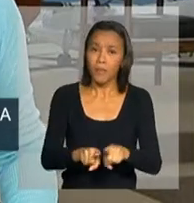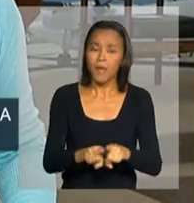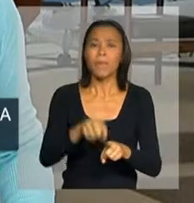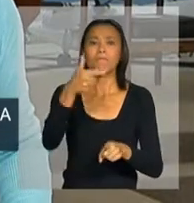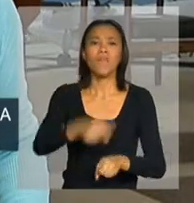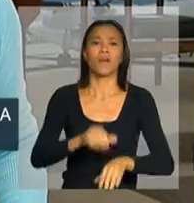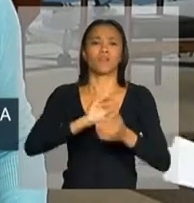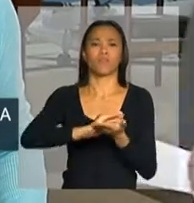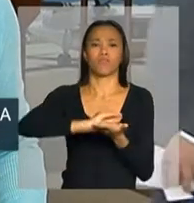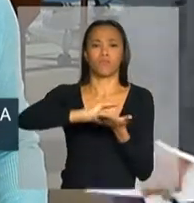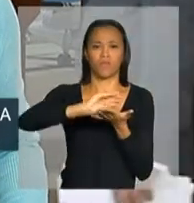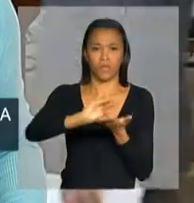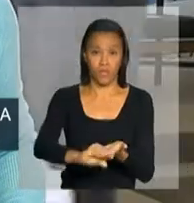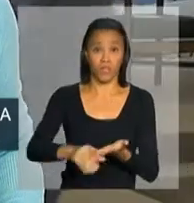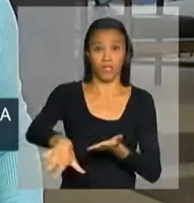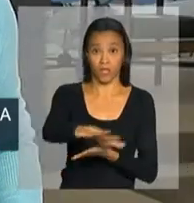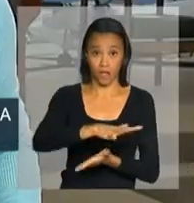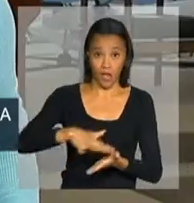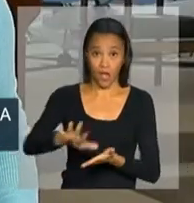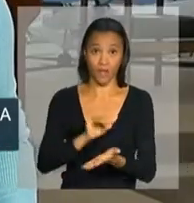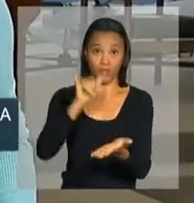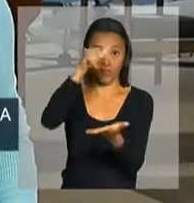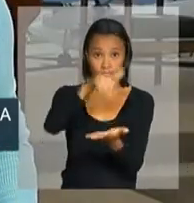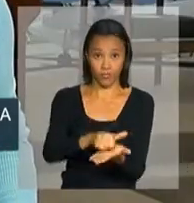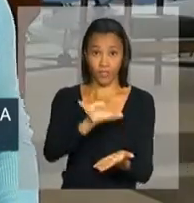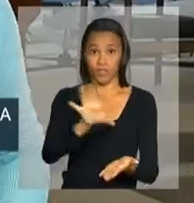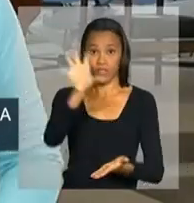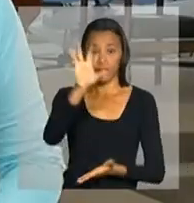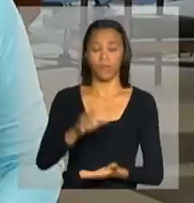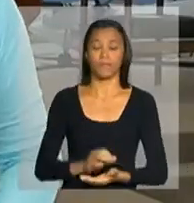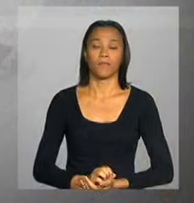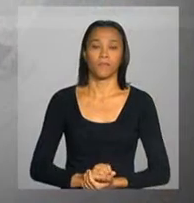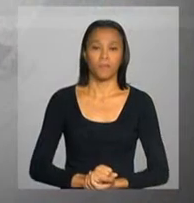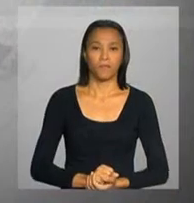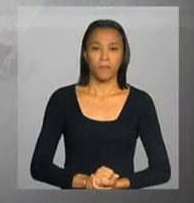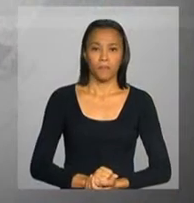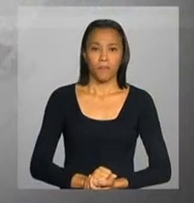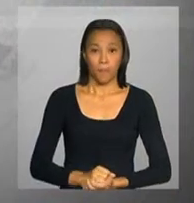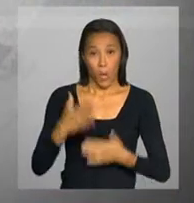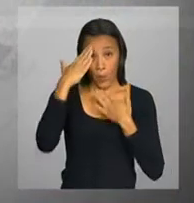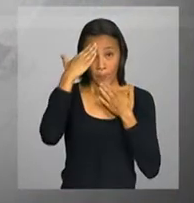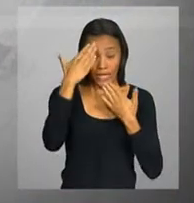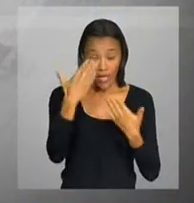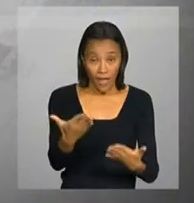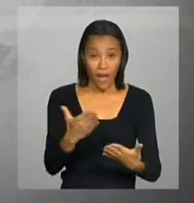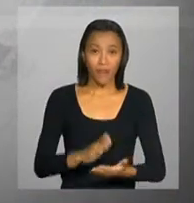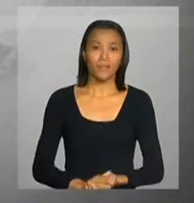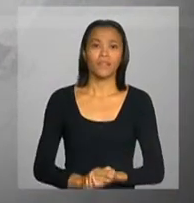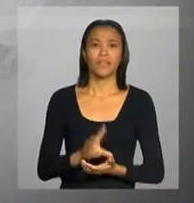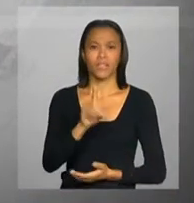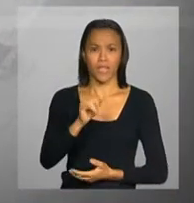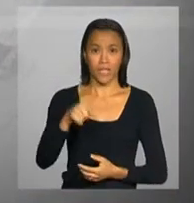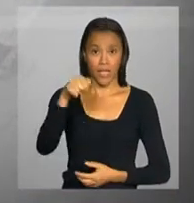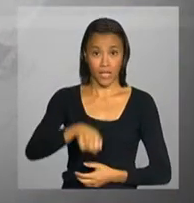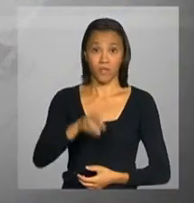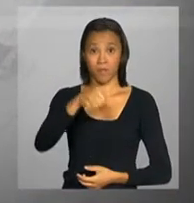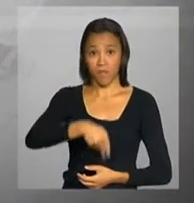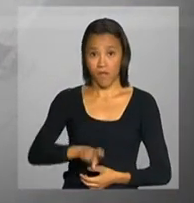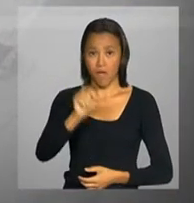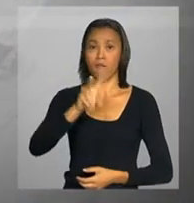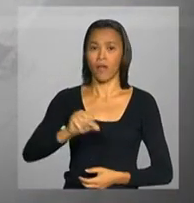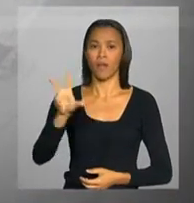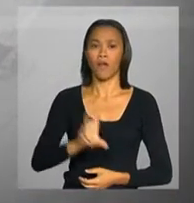mais investimentos na aviação regional. Malu. Obrigada, Daniela. E a TV NBR vai